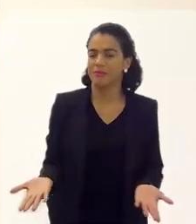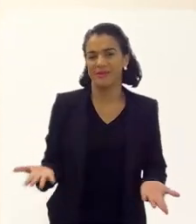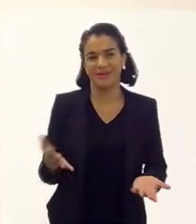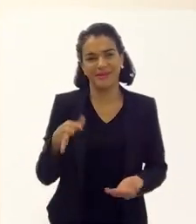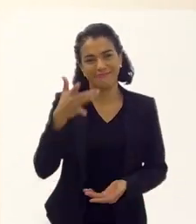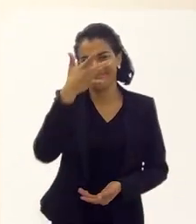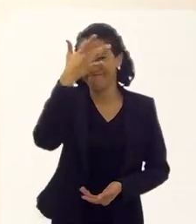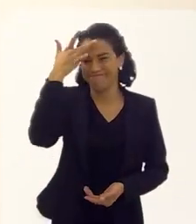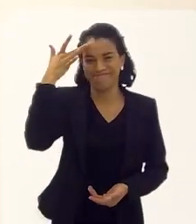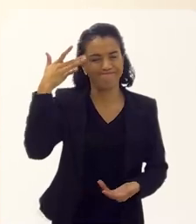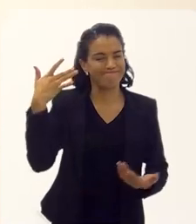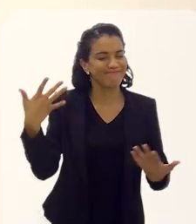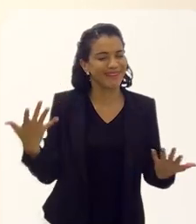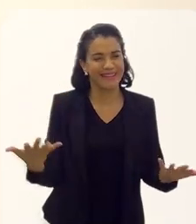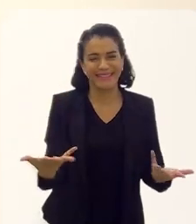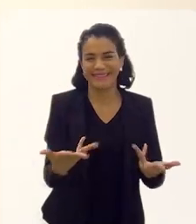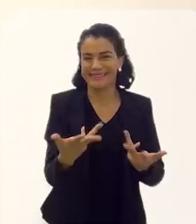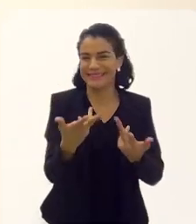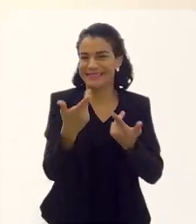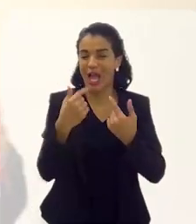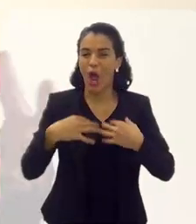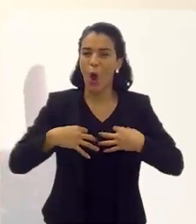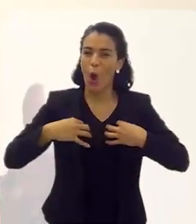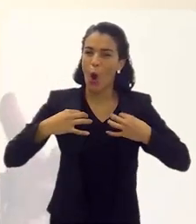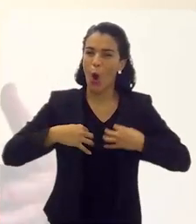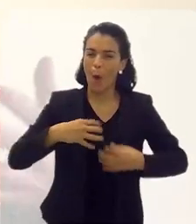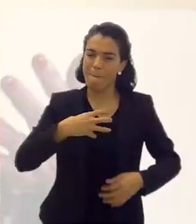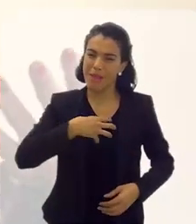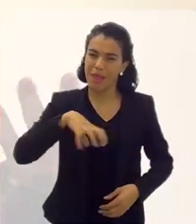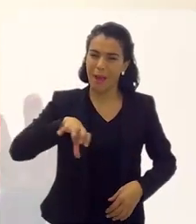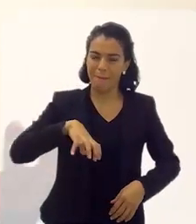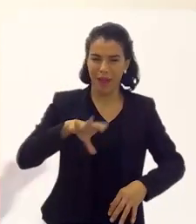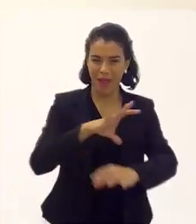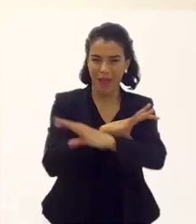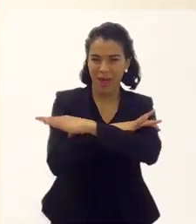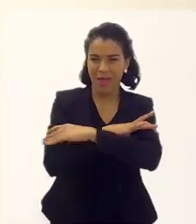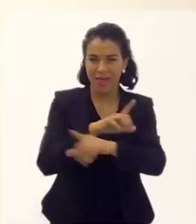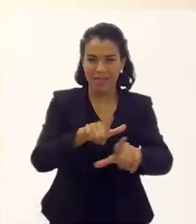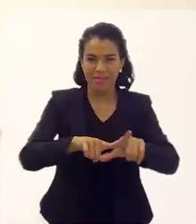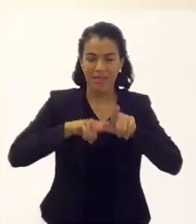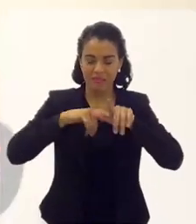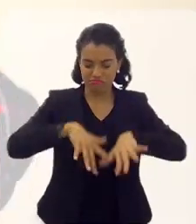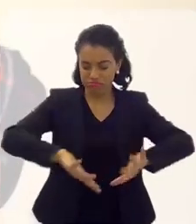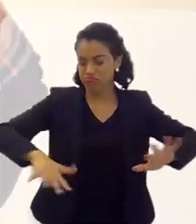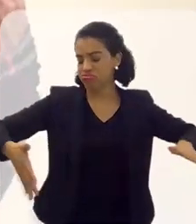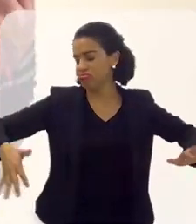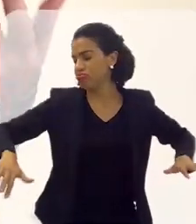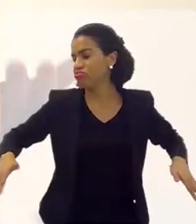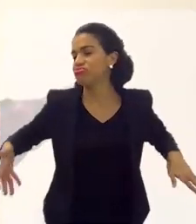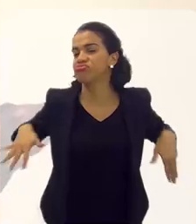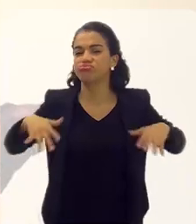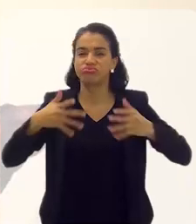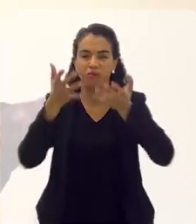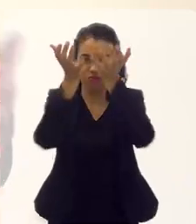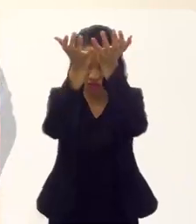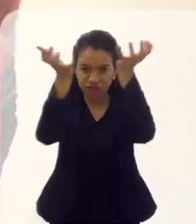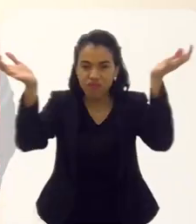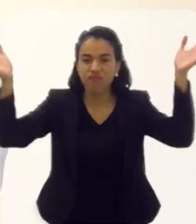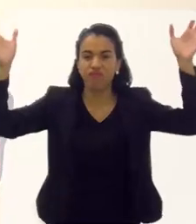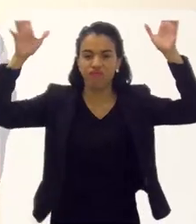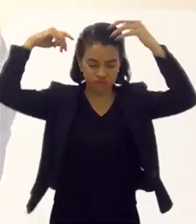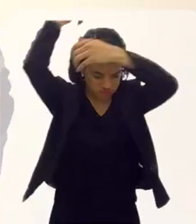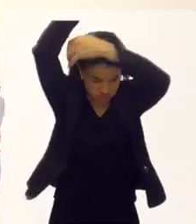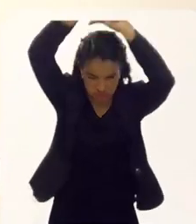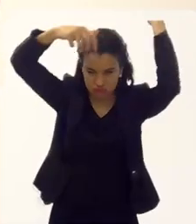Porque, gente, aquelas roupas das baianas, do Candomblé, são lindas. As roupas que você assistiu,